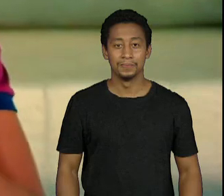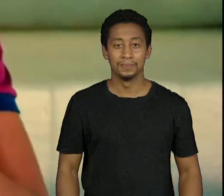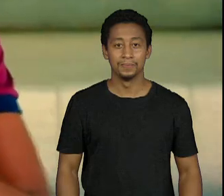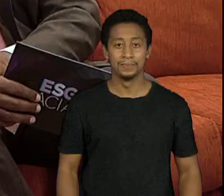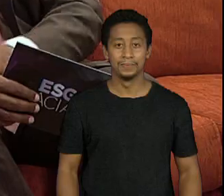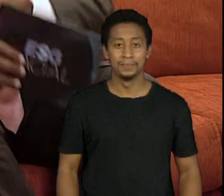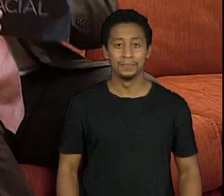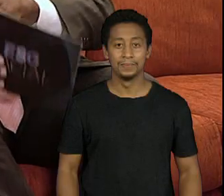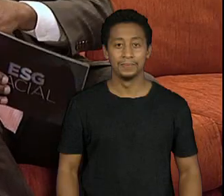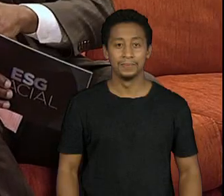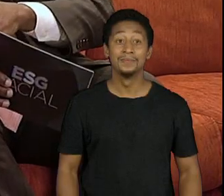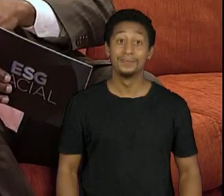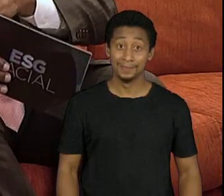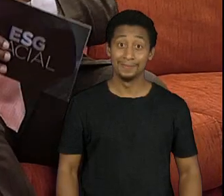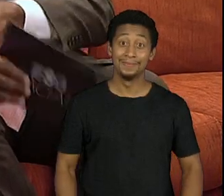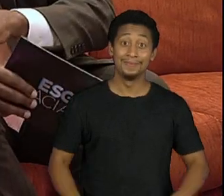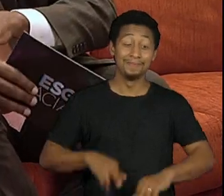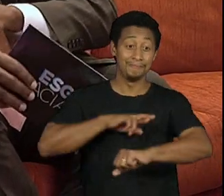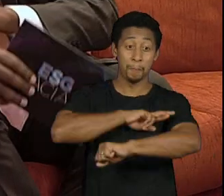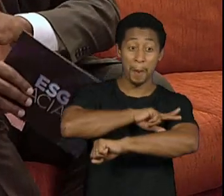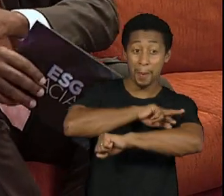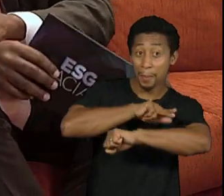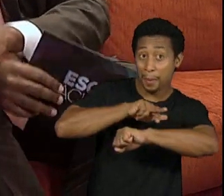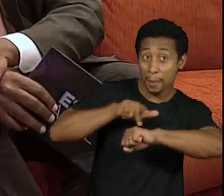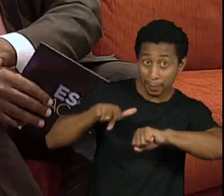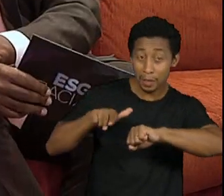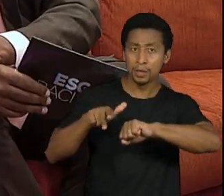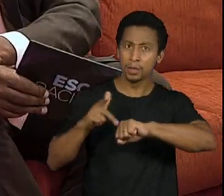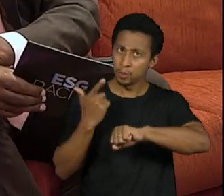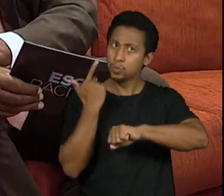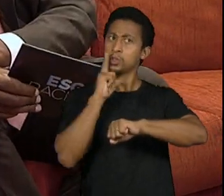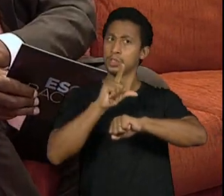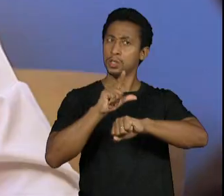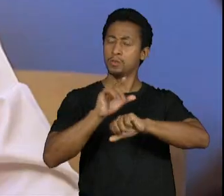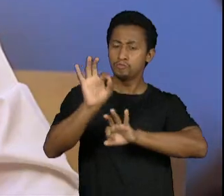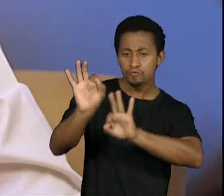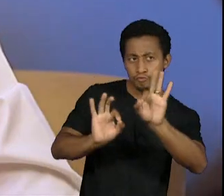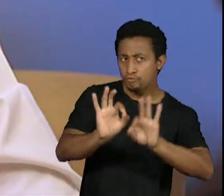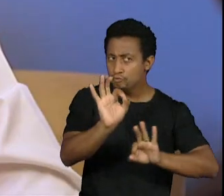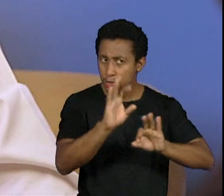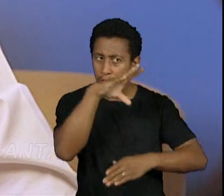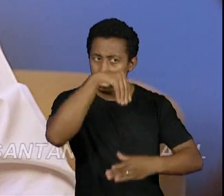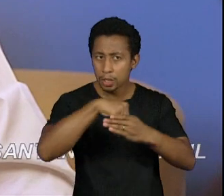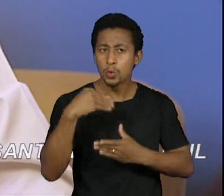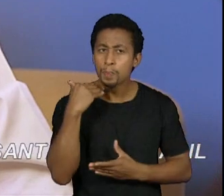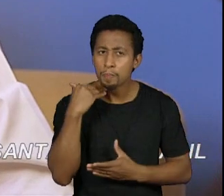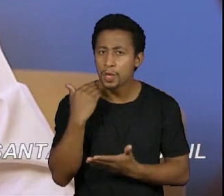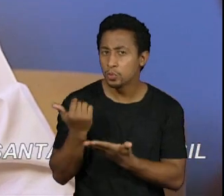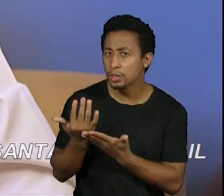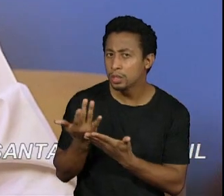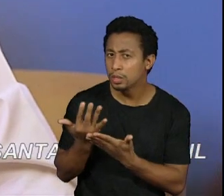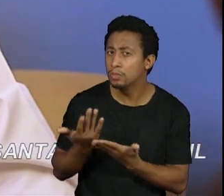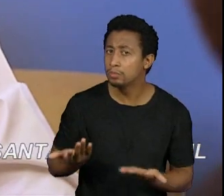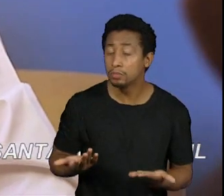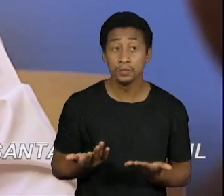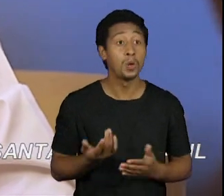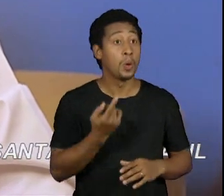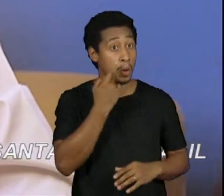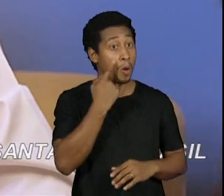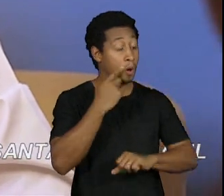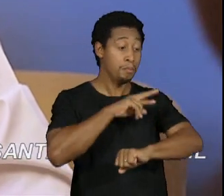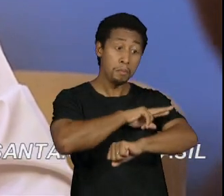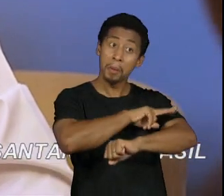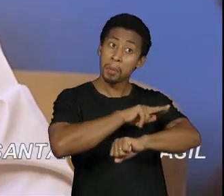A diversidade chegou e está consolidada no Banco Santander Eu acho que a diversidade ela nunca deixou de existir